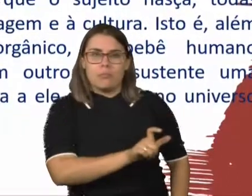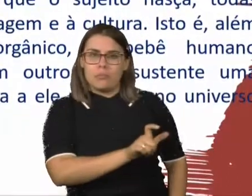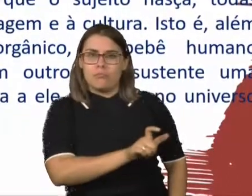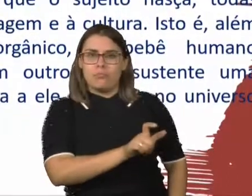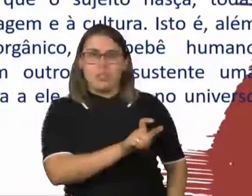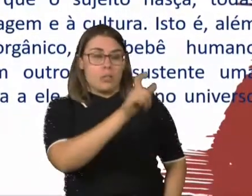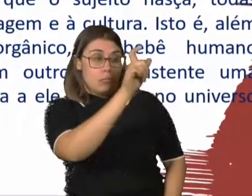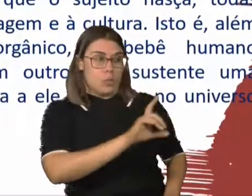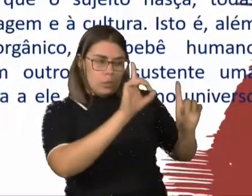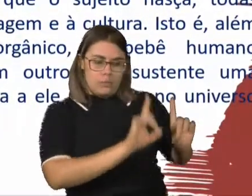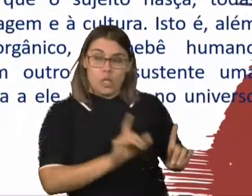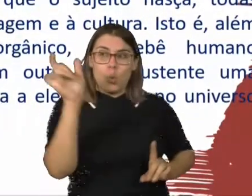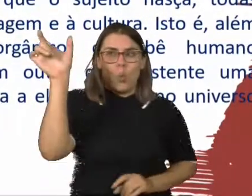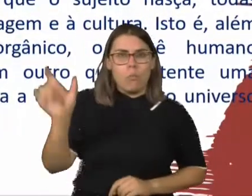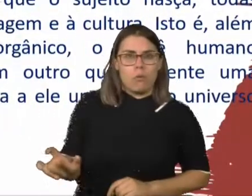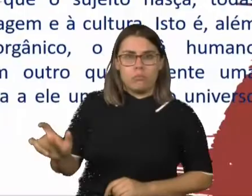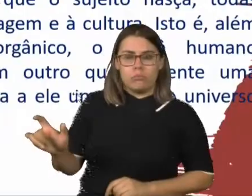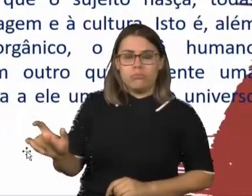lugar no universo da linguagem.